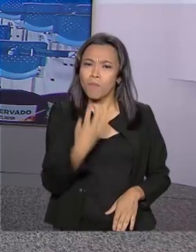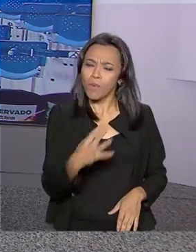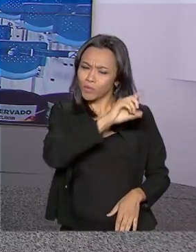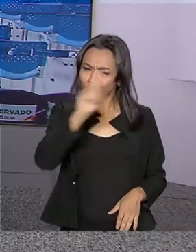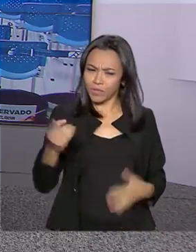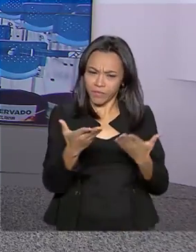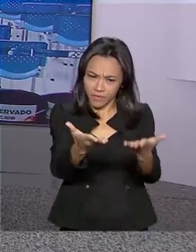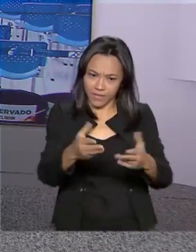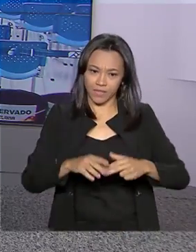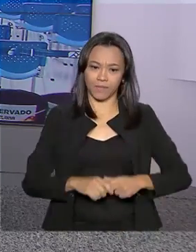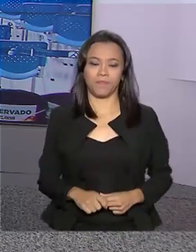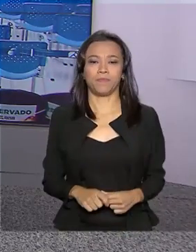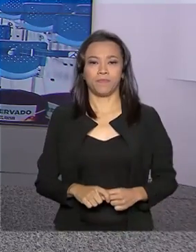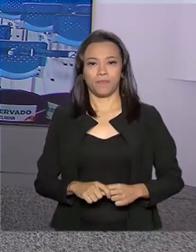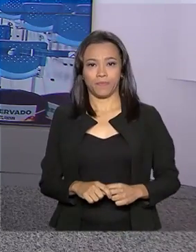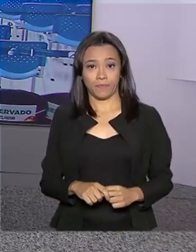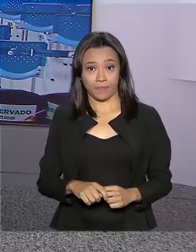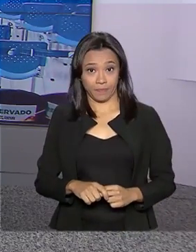dia para você.